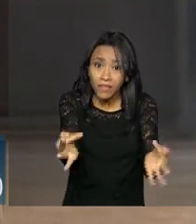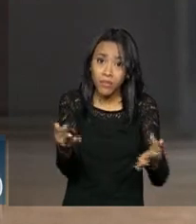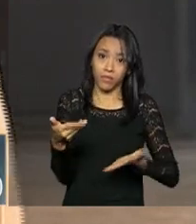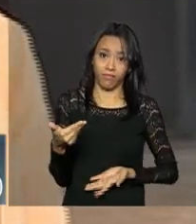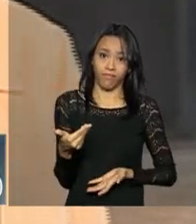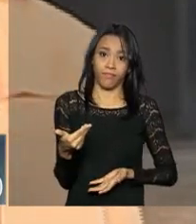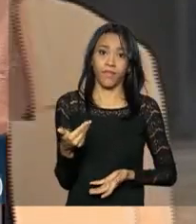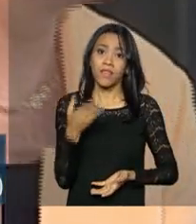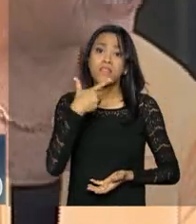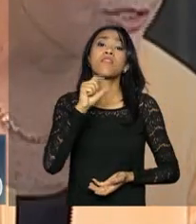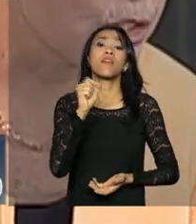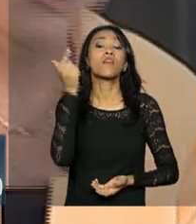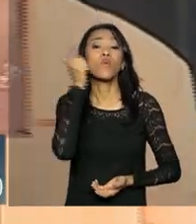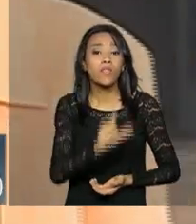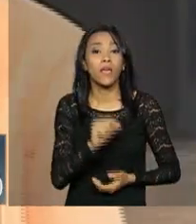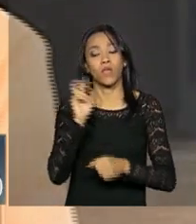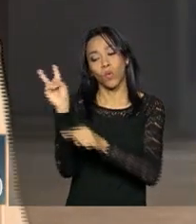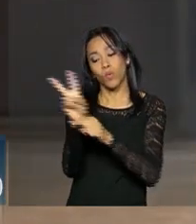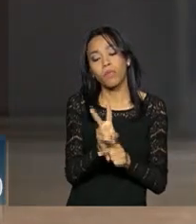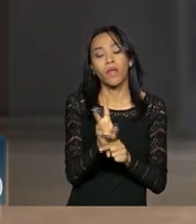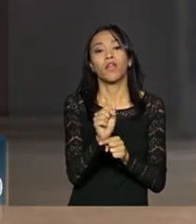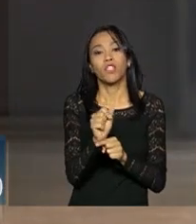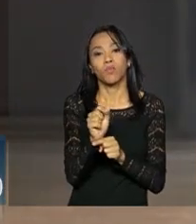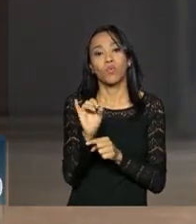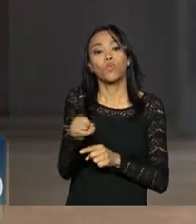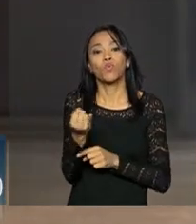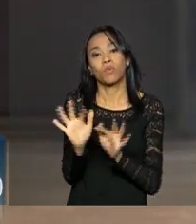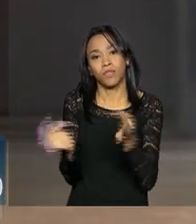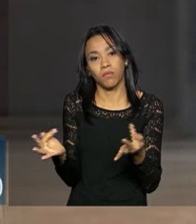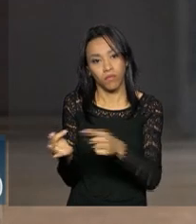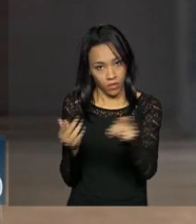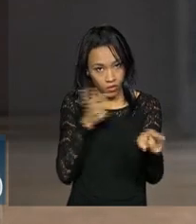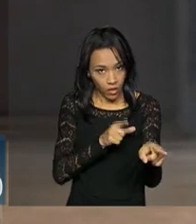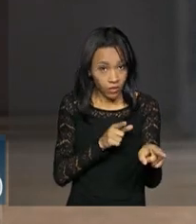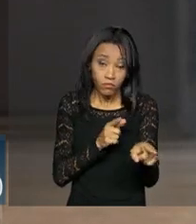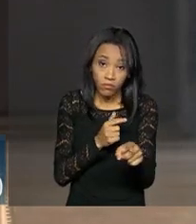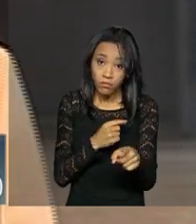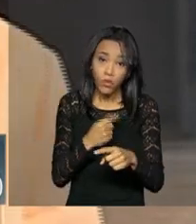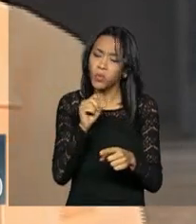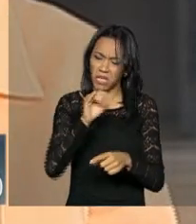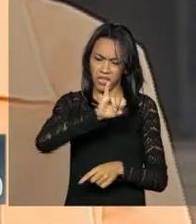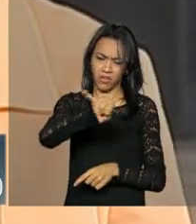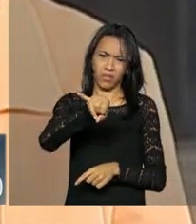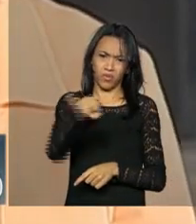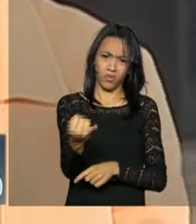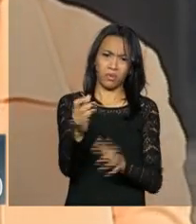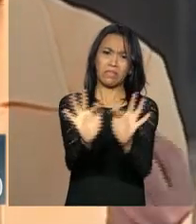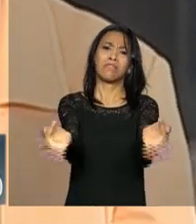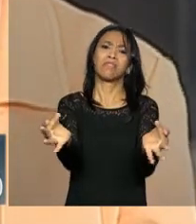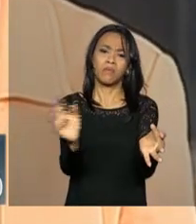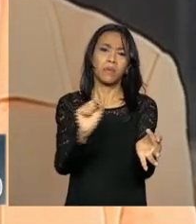que consegue um empréstimo com juros simples? Nenhum de vocês. O que é juros simples? Se